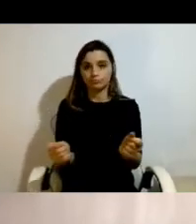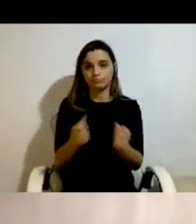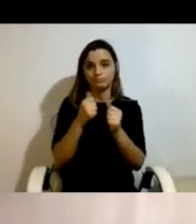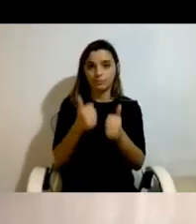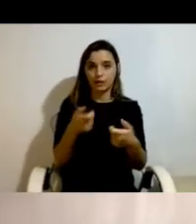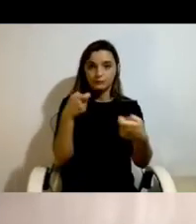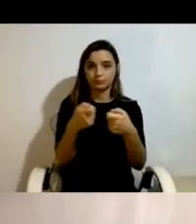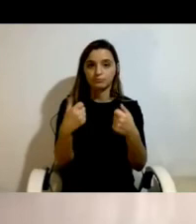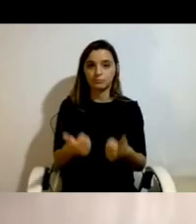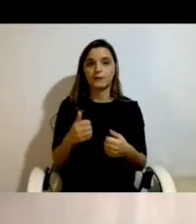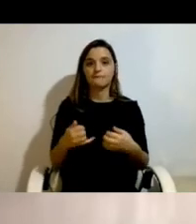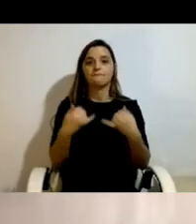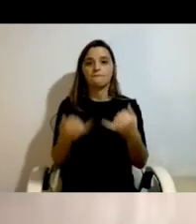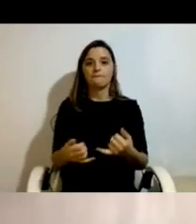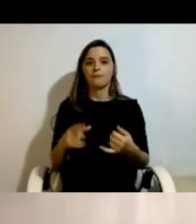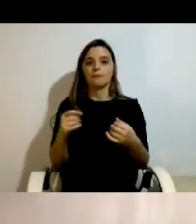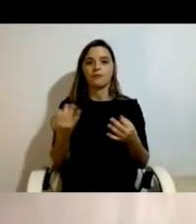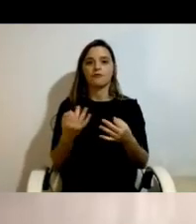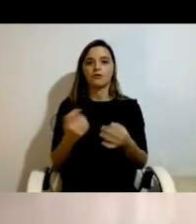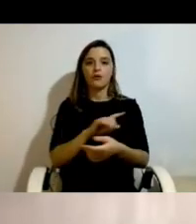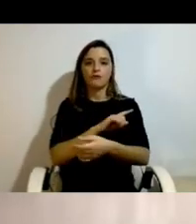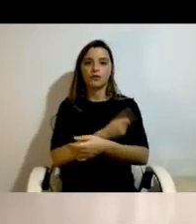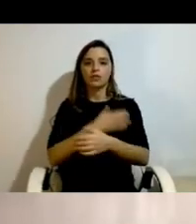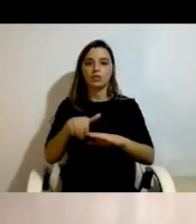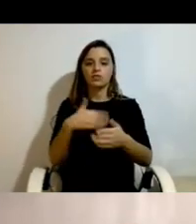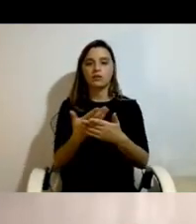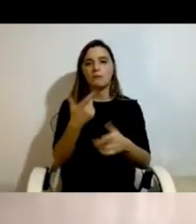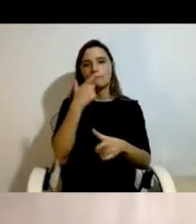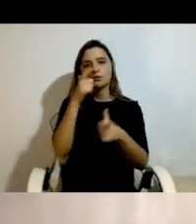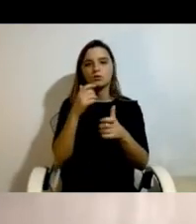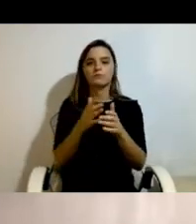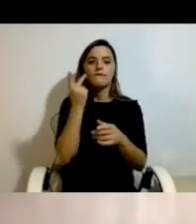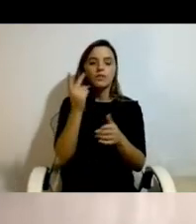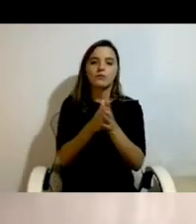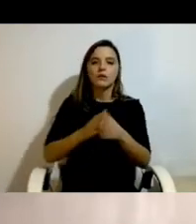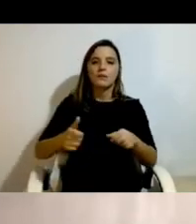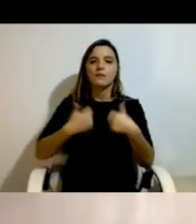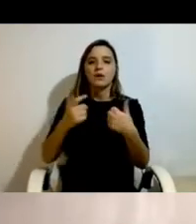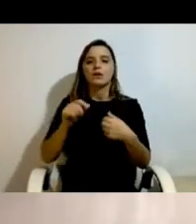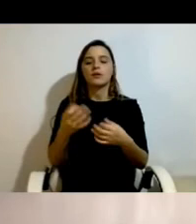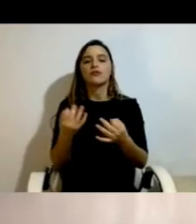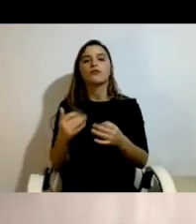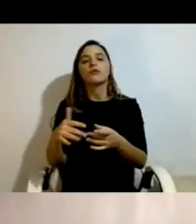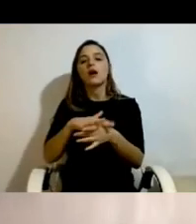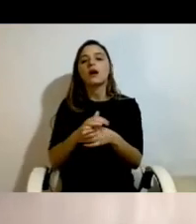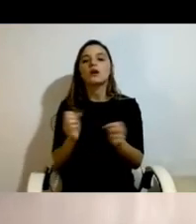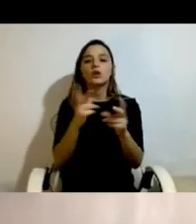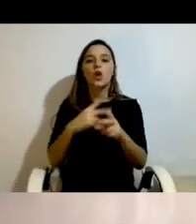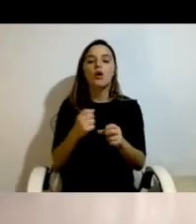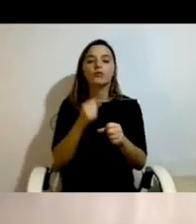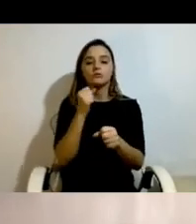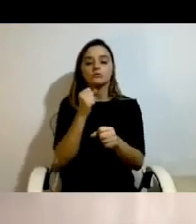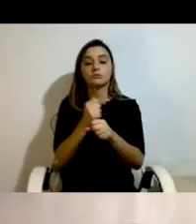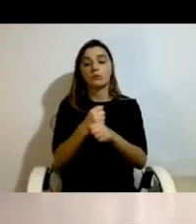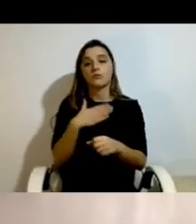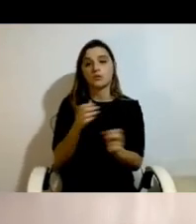rendimento para estas pessoas também e uma experiência de trabalho numa nova área como fonte de emprego ou como potenciador de futuros empregos ou